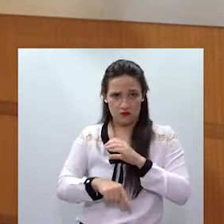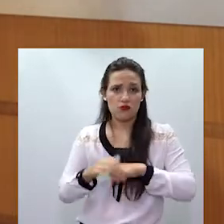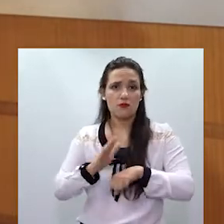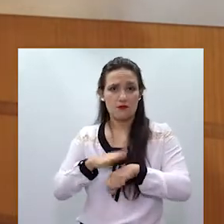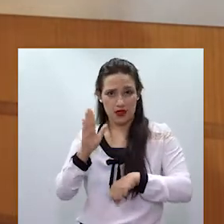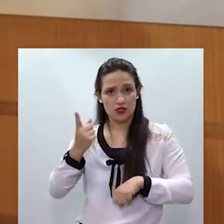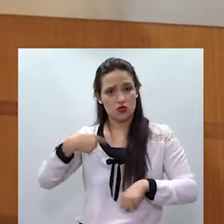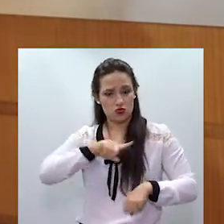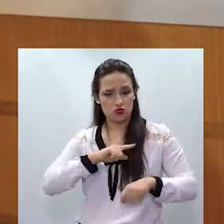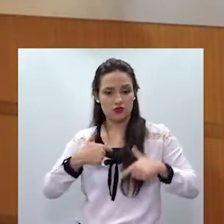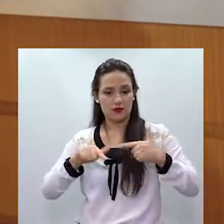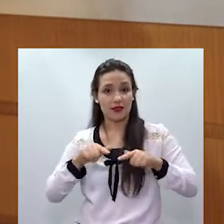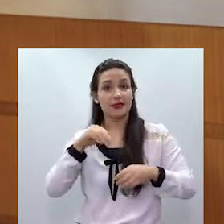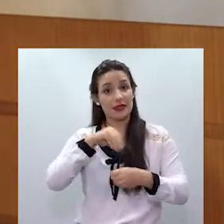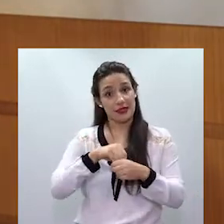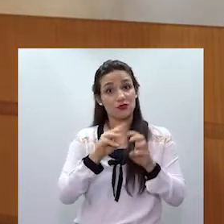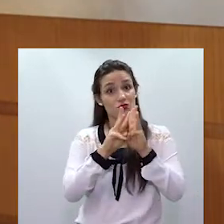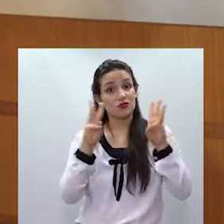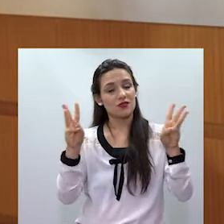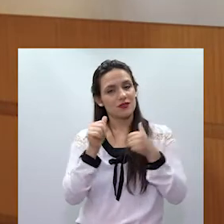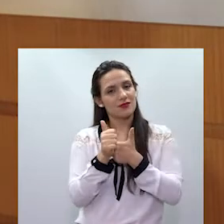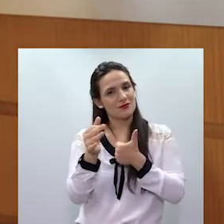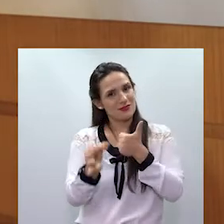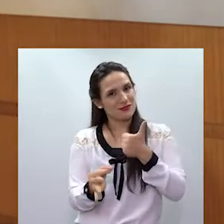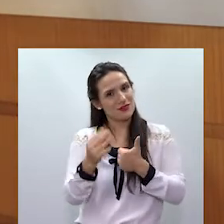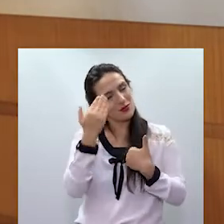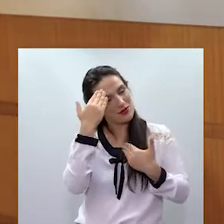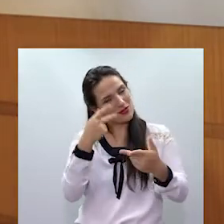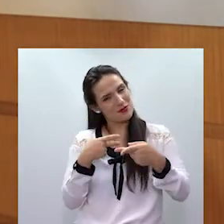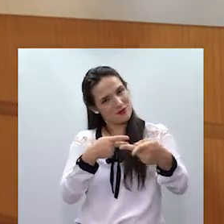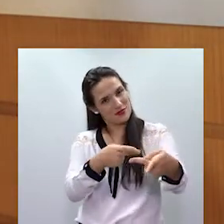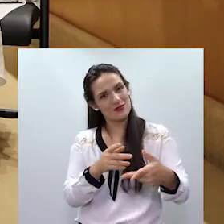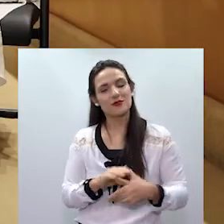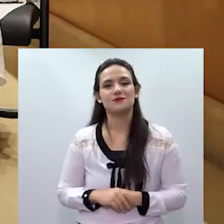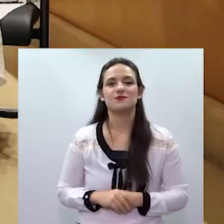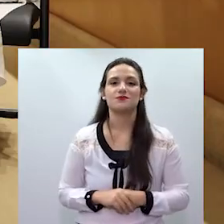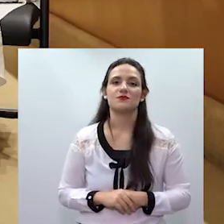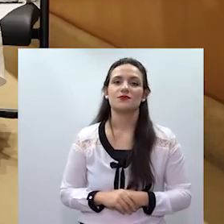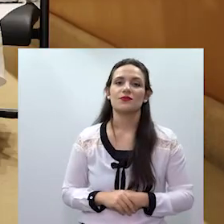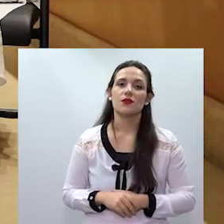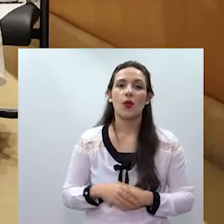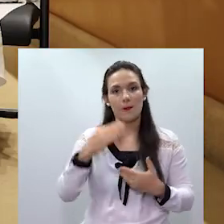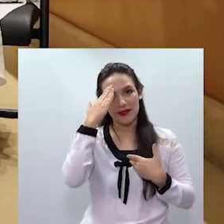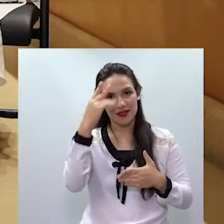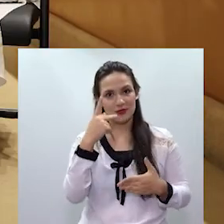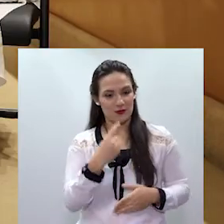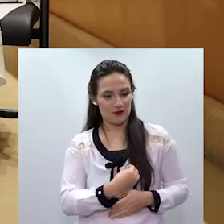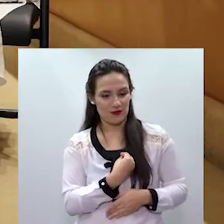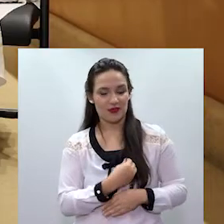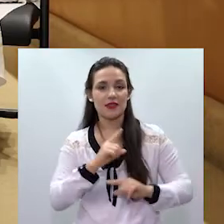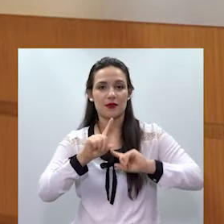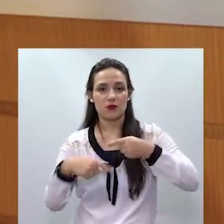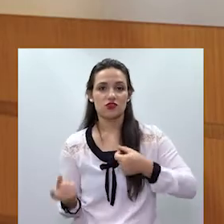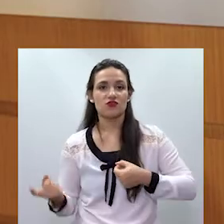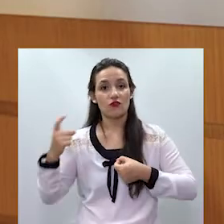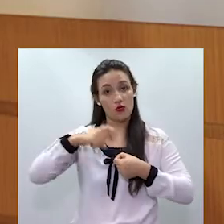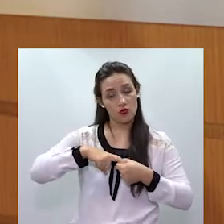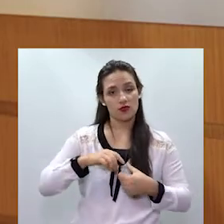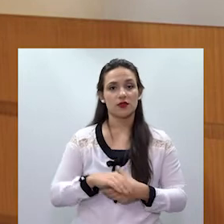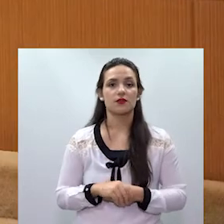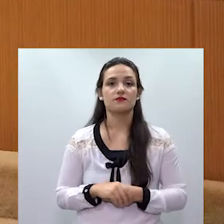Então, convido a todos para conhecerem um pouco mais do nosso trabalho na página do Tribunal de Justiça. Muito obrigada pelo convite. Obrigada pela sua